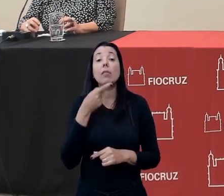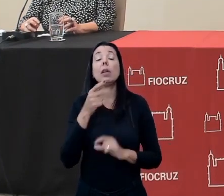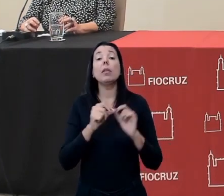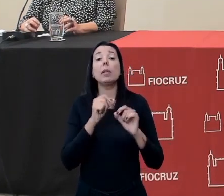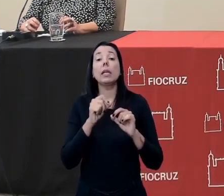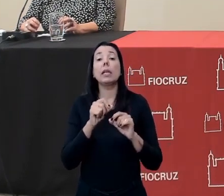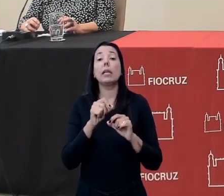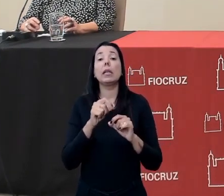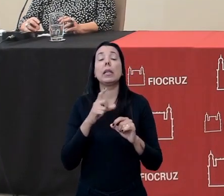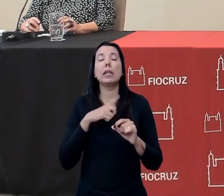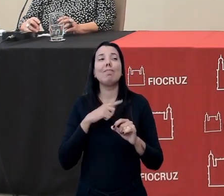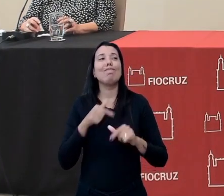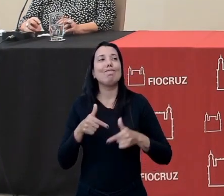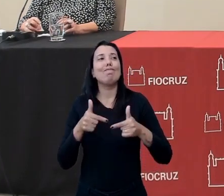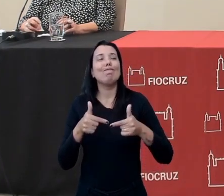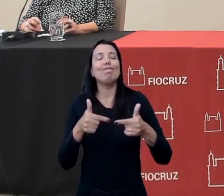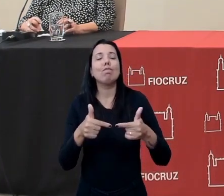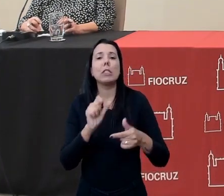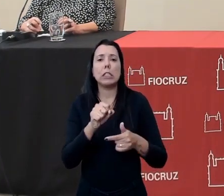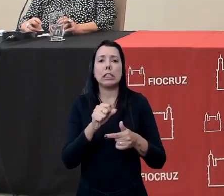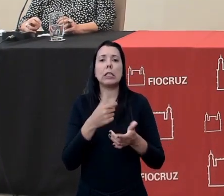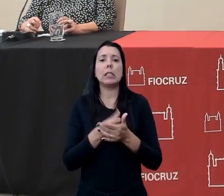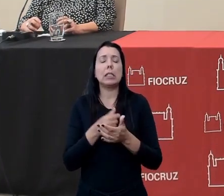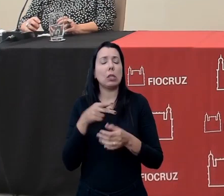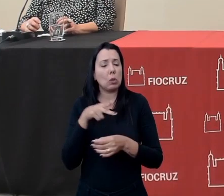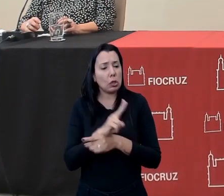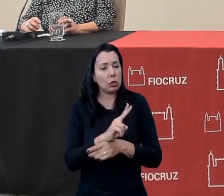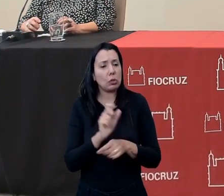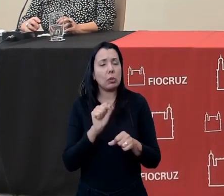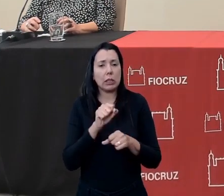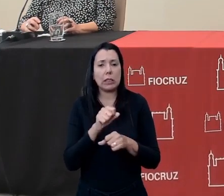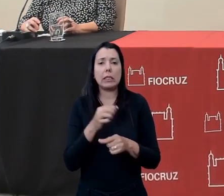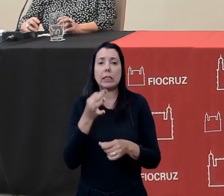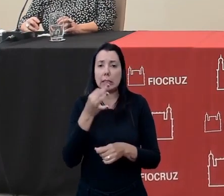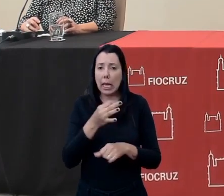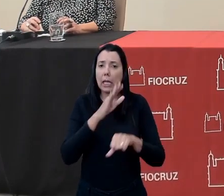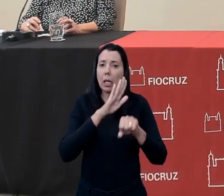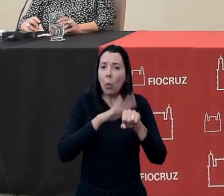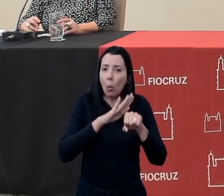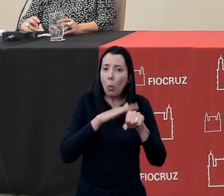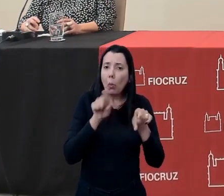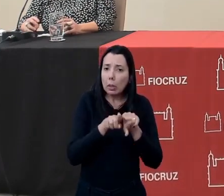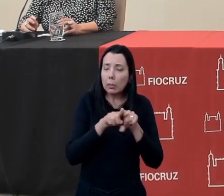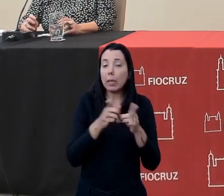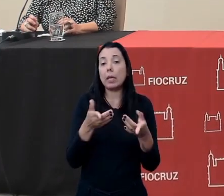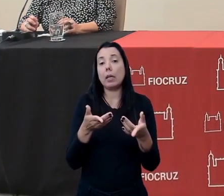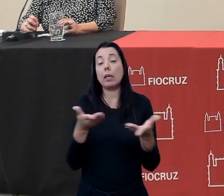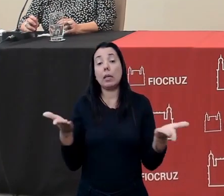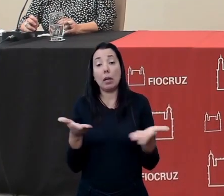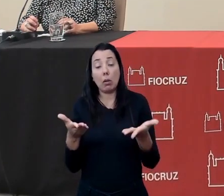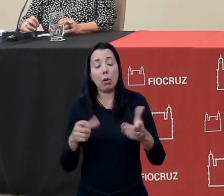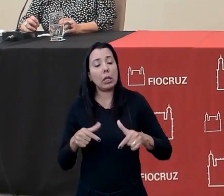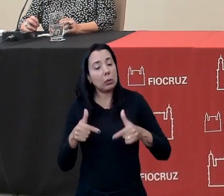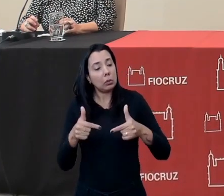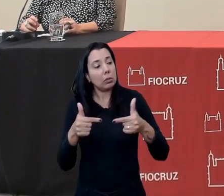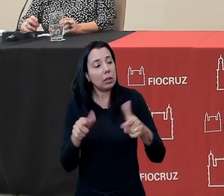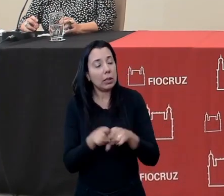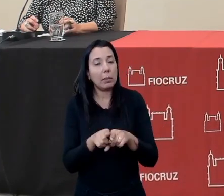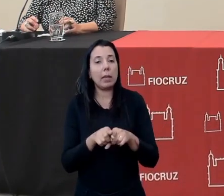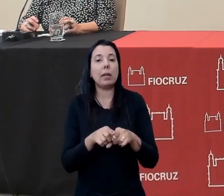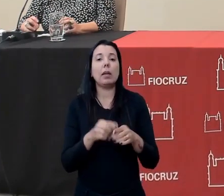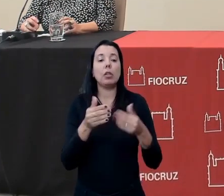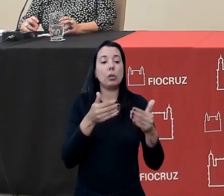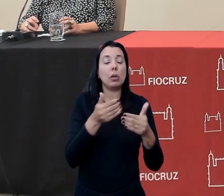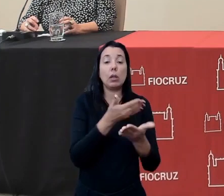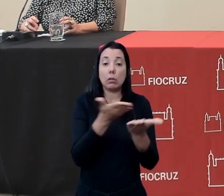isso tem sido muito desafiador, fazer com que essa rede permaneça ativa e atuante e articulada